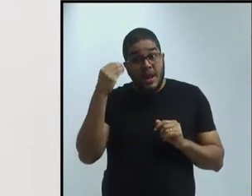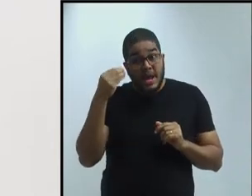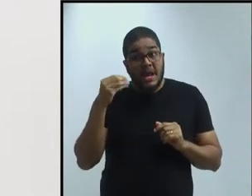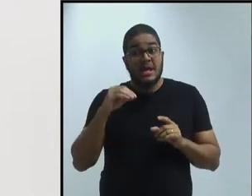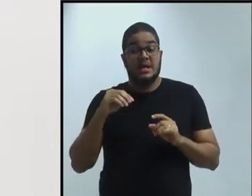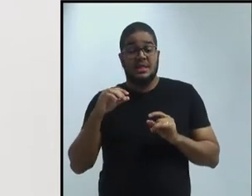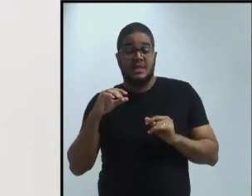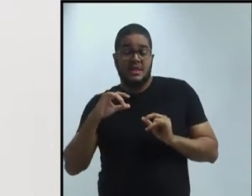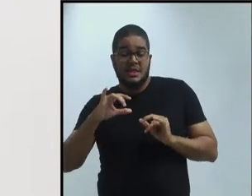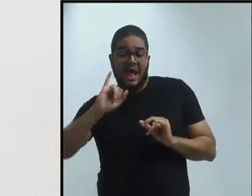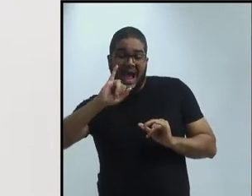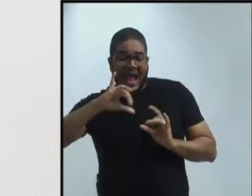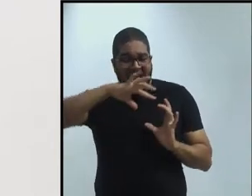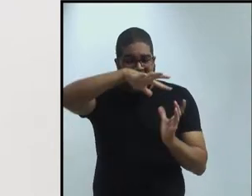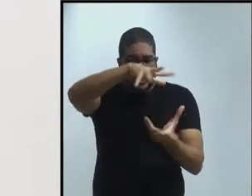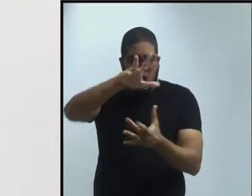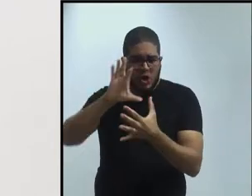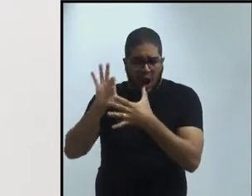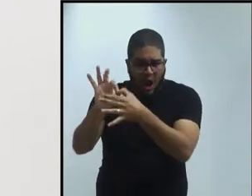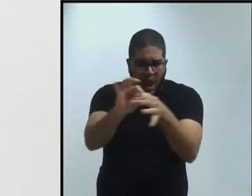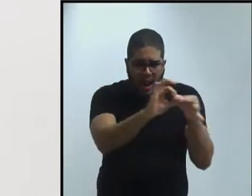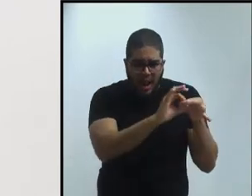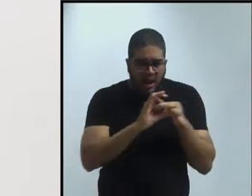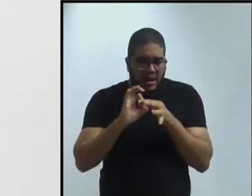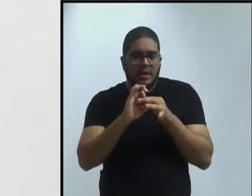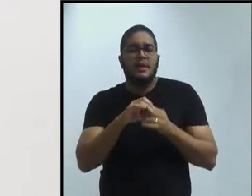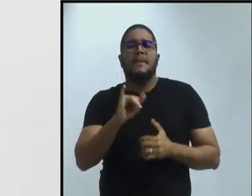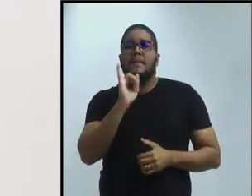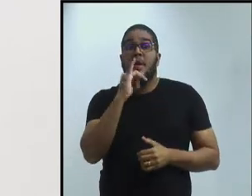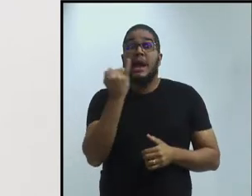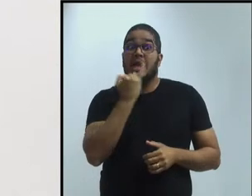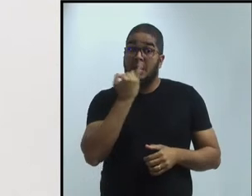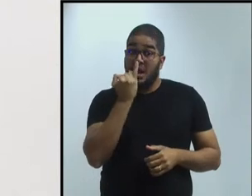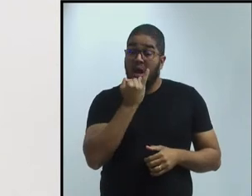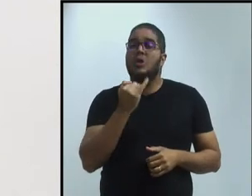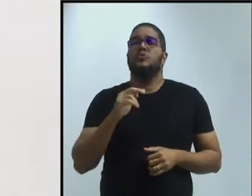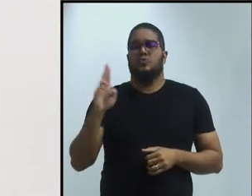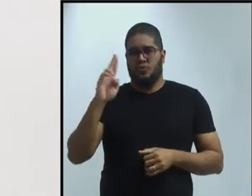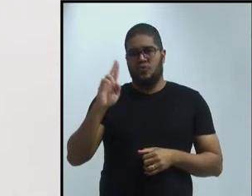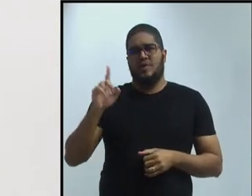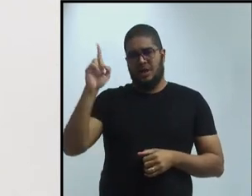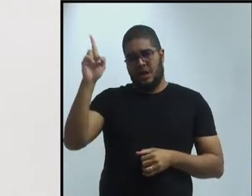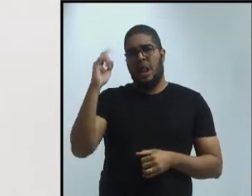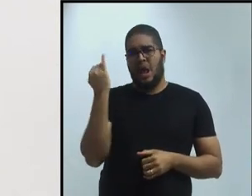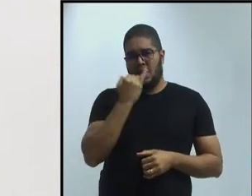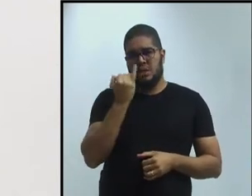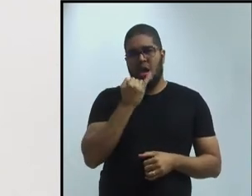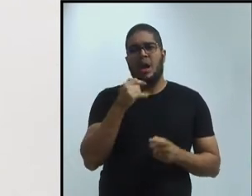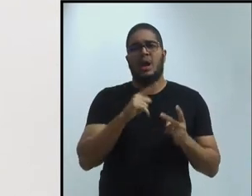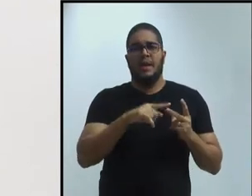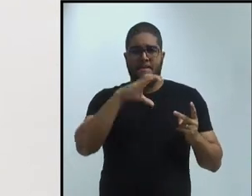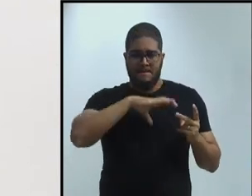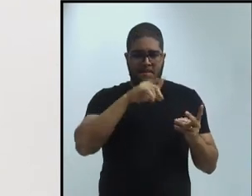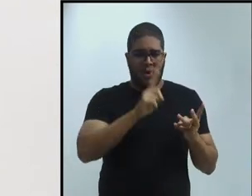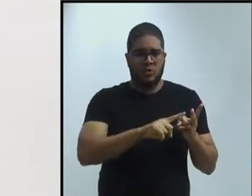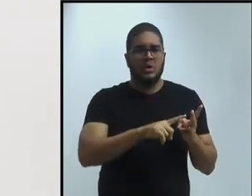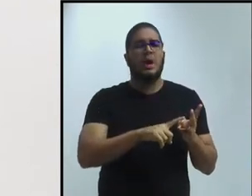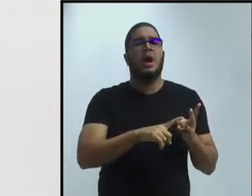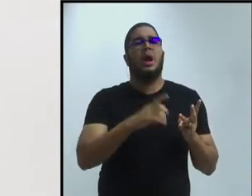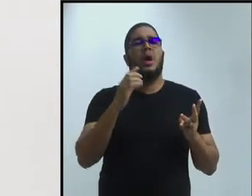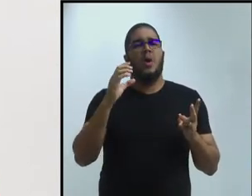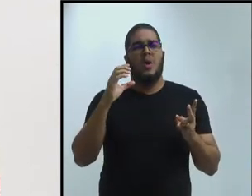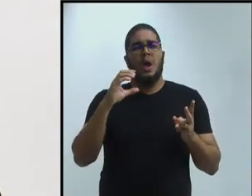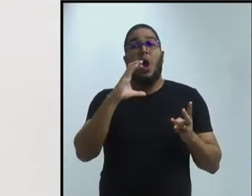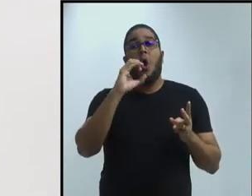Itália, especificamente com a Universidade de Perúdia, que é um convênio que foi feito este ano, e Portugal e a Colômbia. Obrigada,